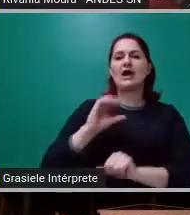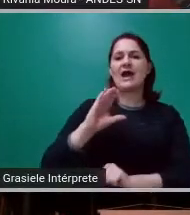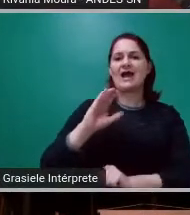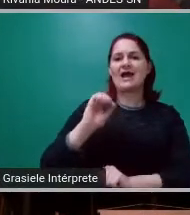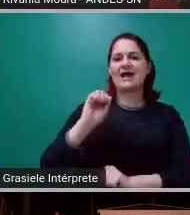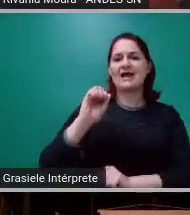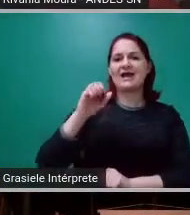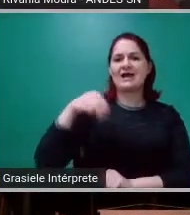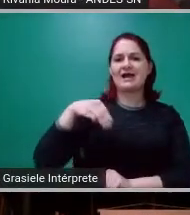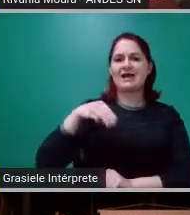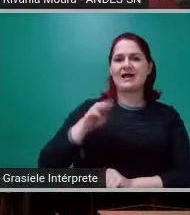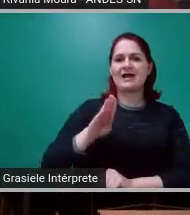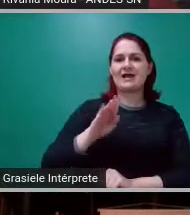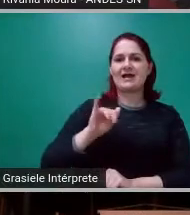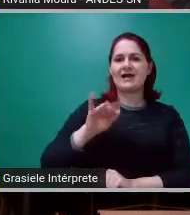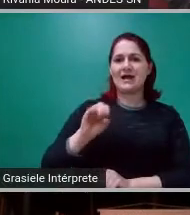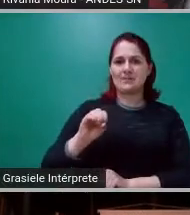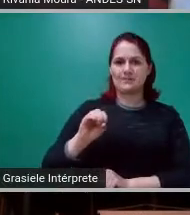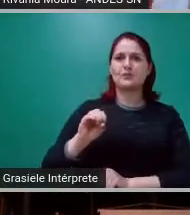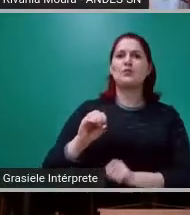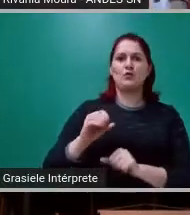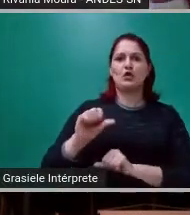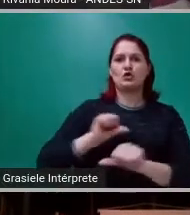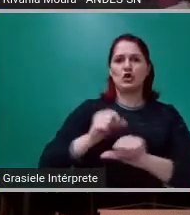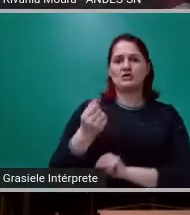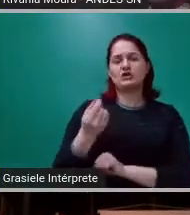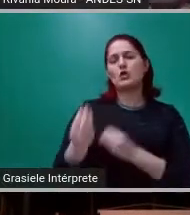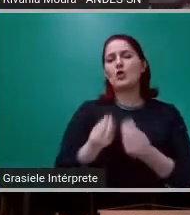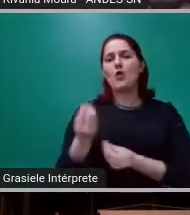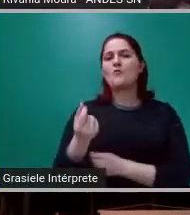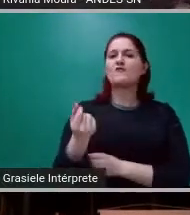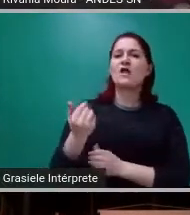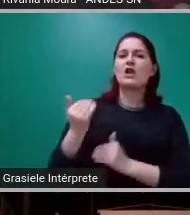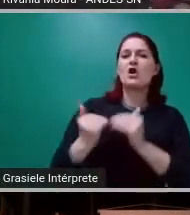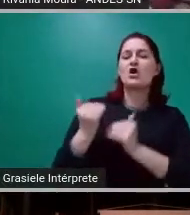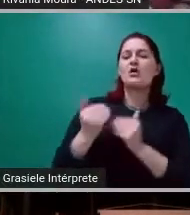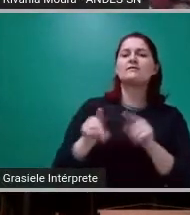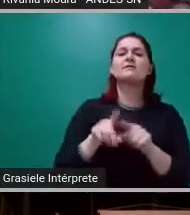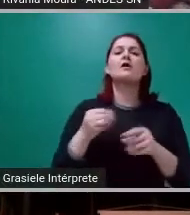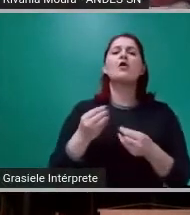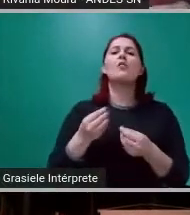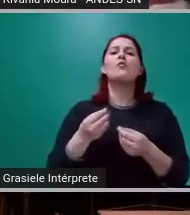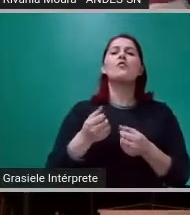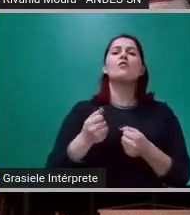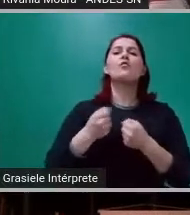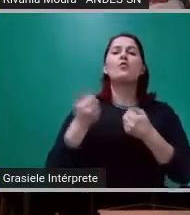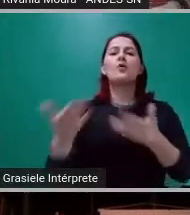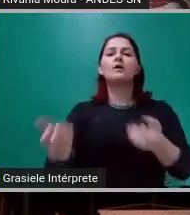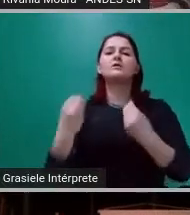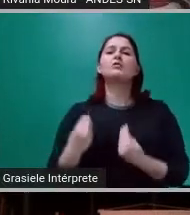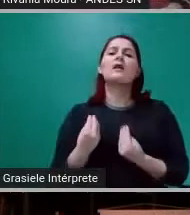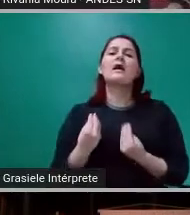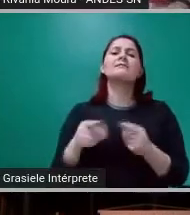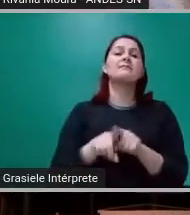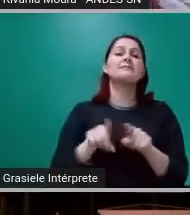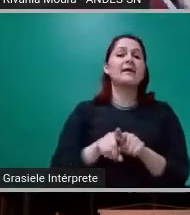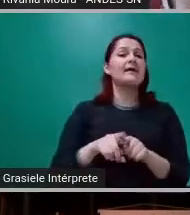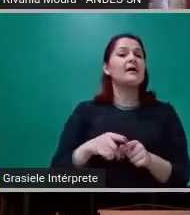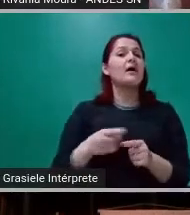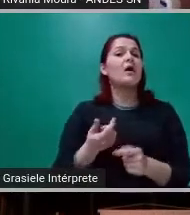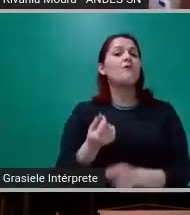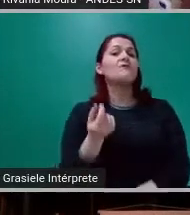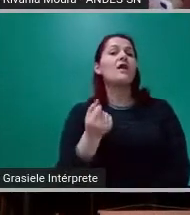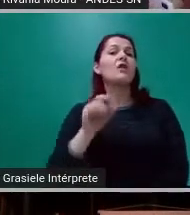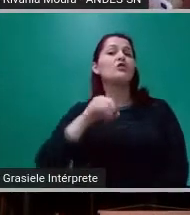como é que eu varia a oferta de moeda e de crédito e como é que se determina a taxa de juros. Basicamente, são esses